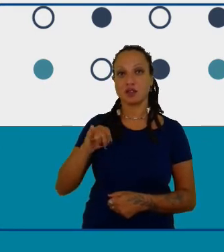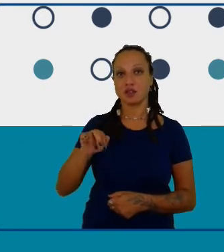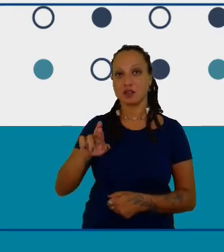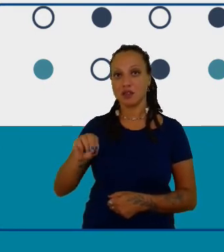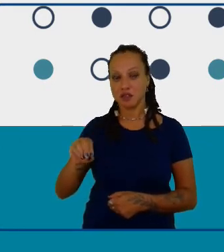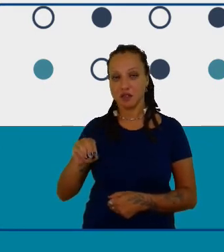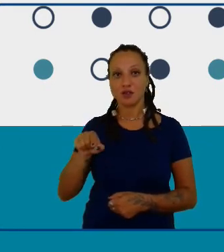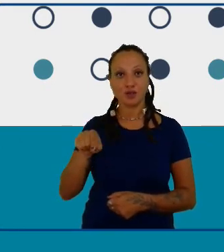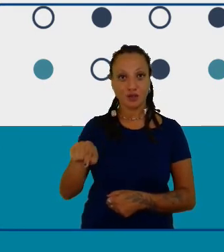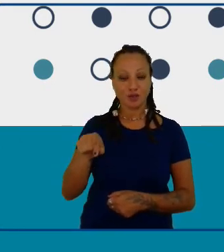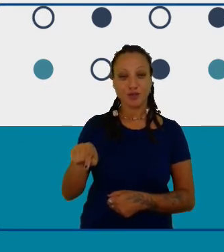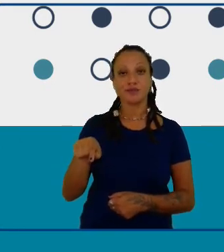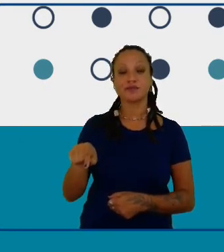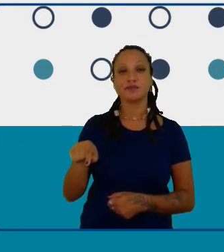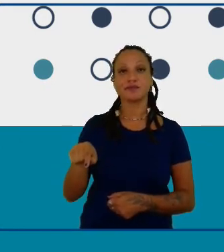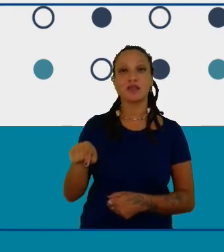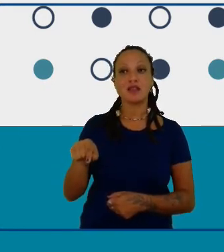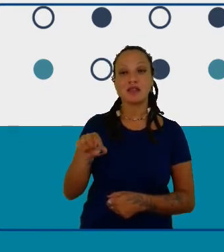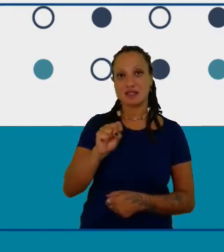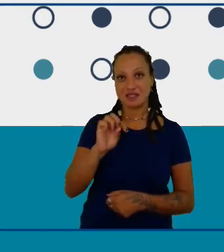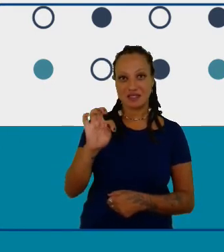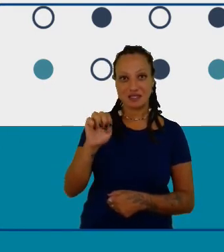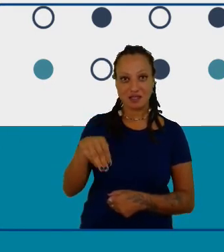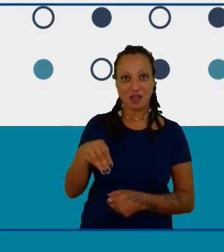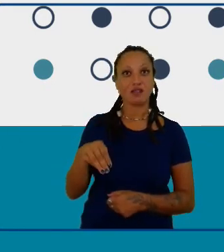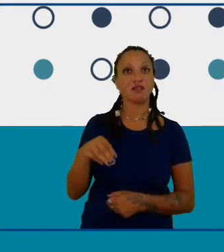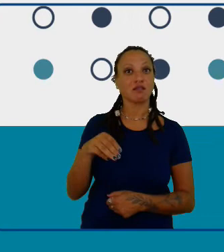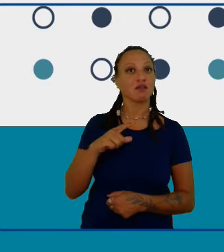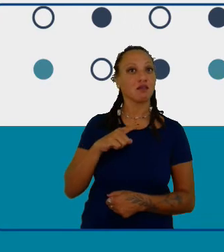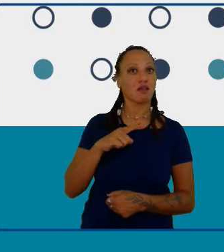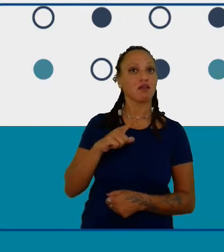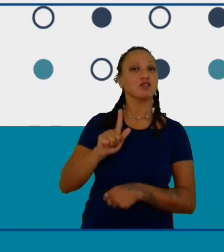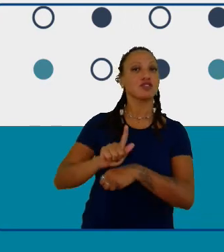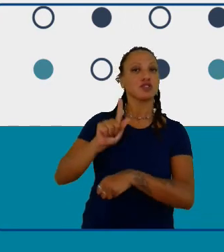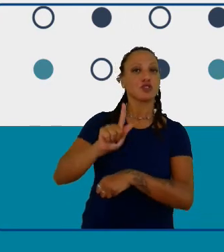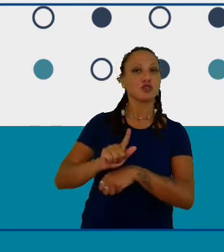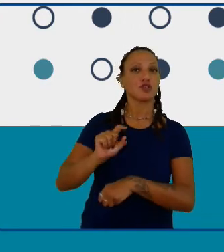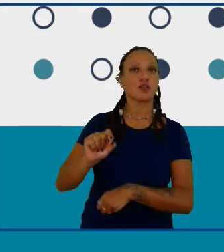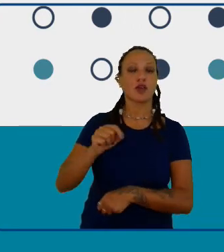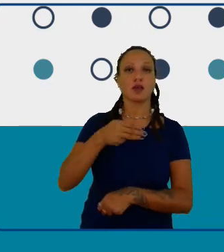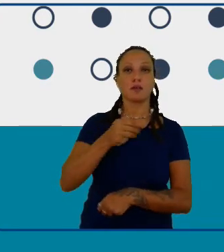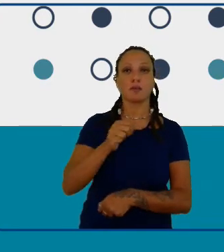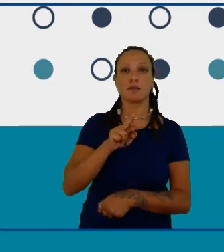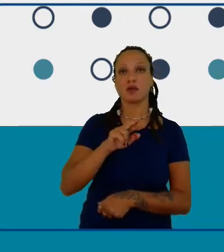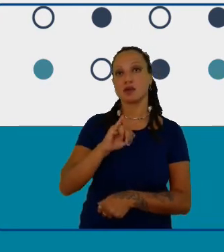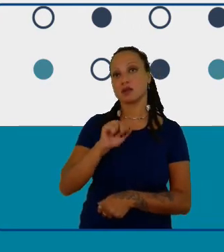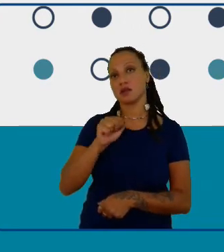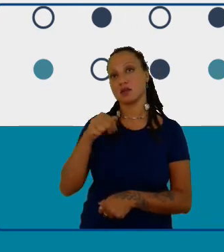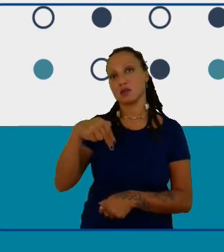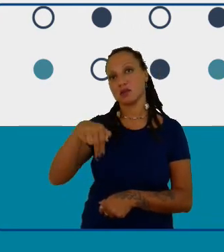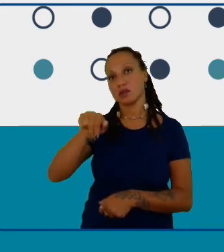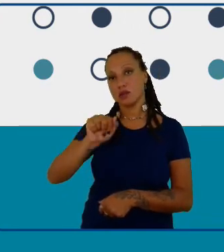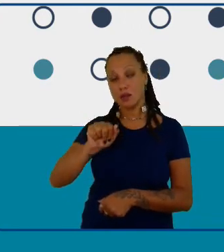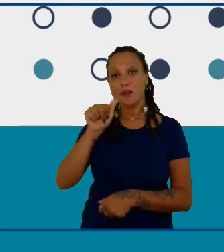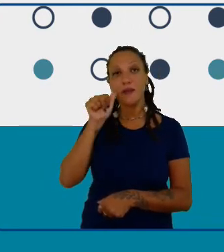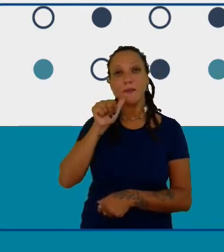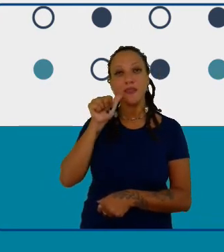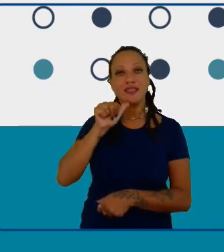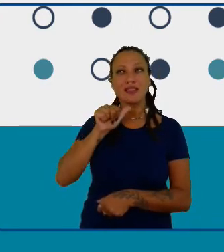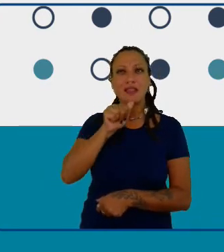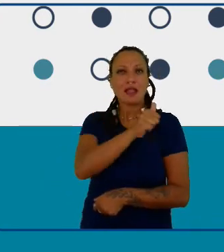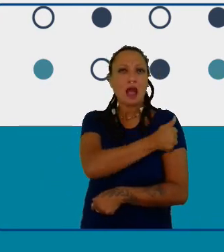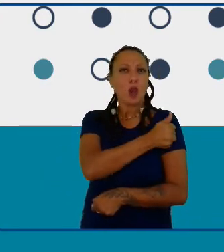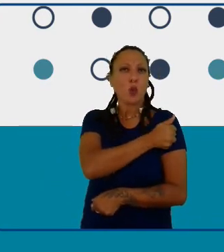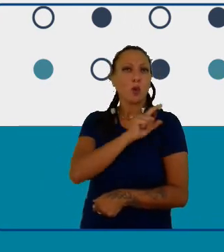Carneiro ele é atualmente ele é gerido pela Mariana que é uma daquelas alunas lá em